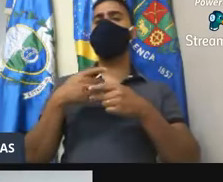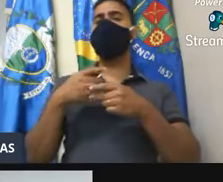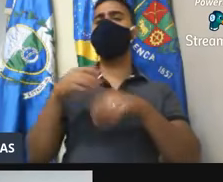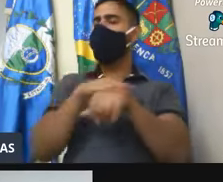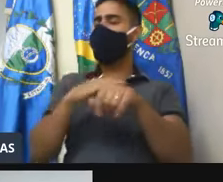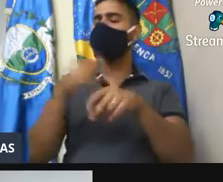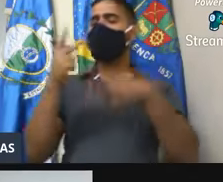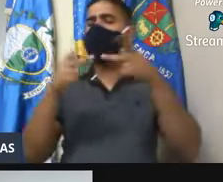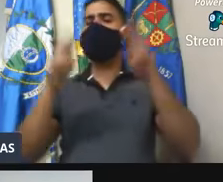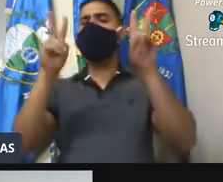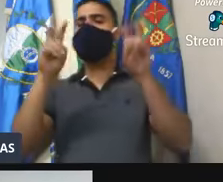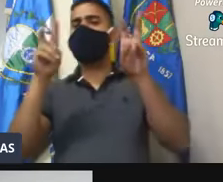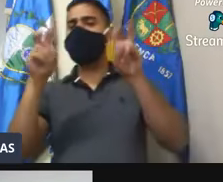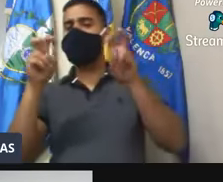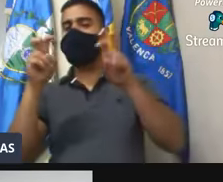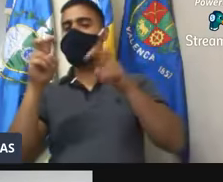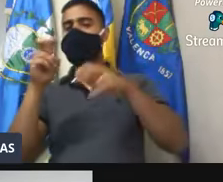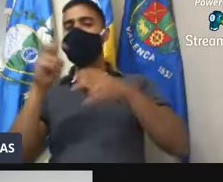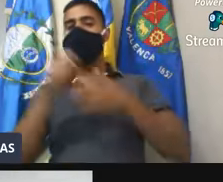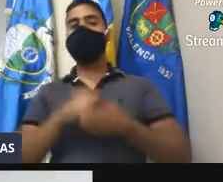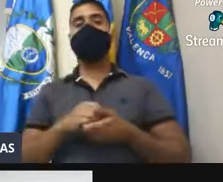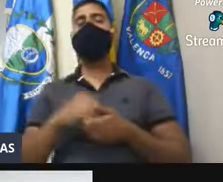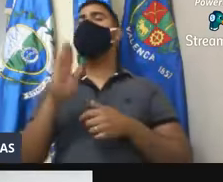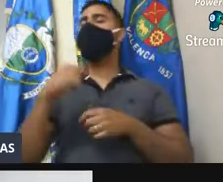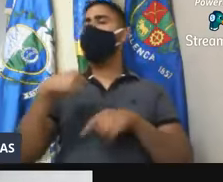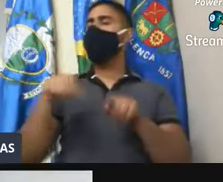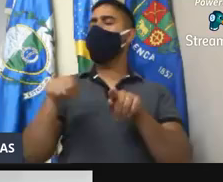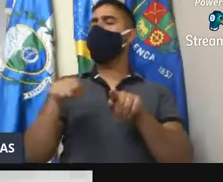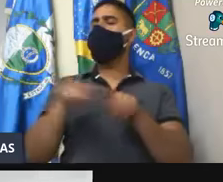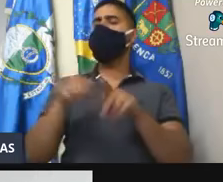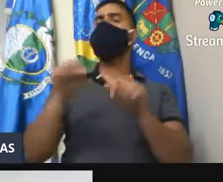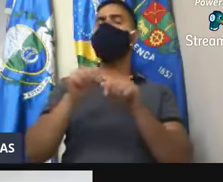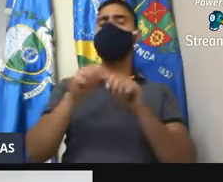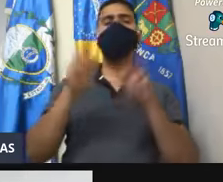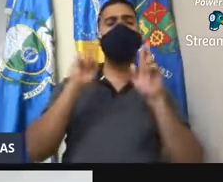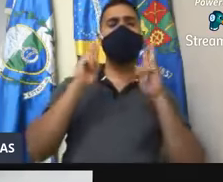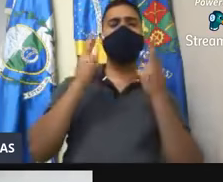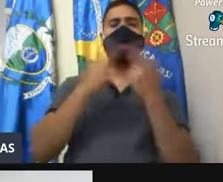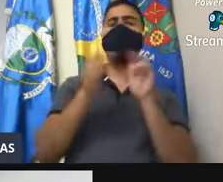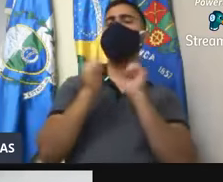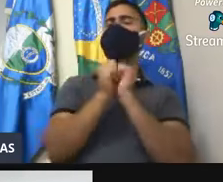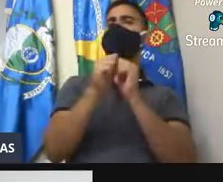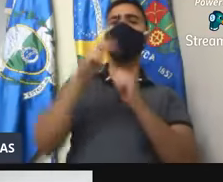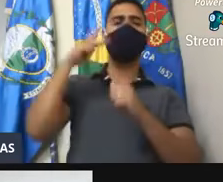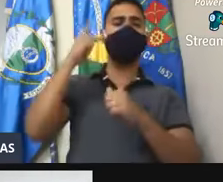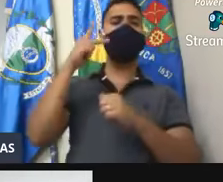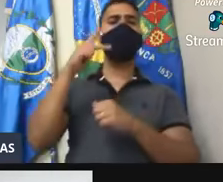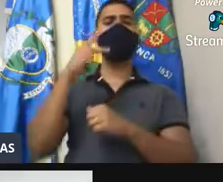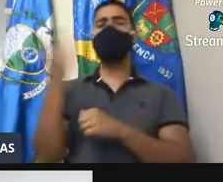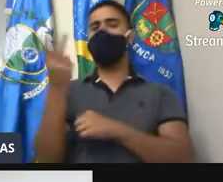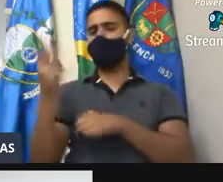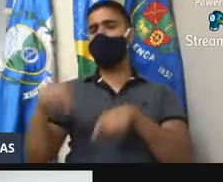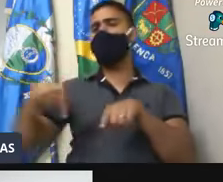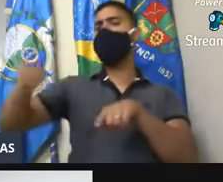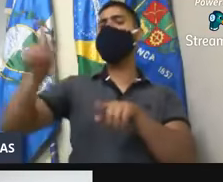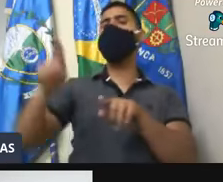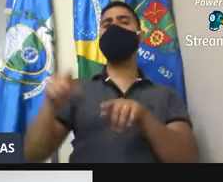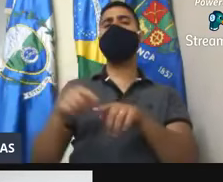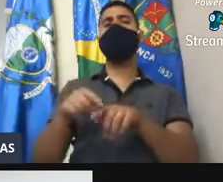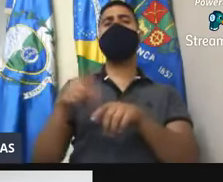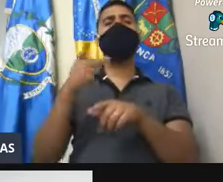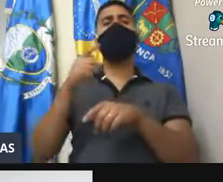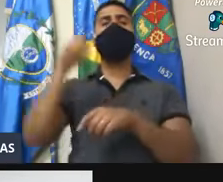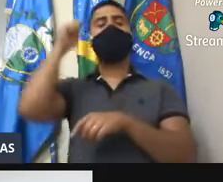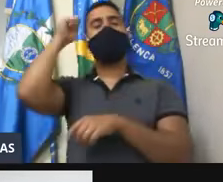na metade do meu mandato. Fiz uma audiência pública que o vereador Marquinhos e Fabio Tone estiveram conosco aqui para falar